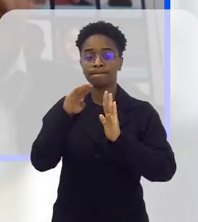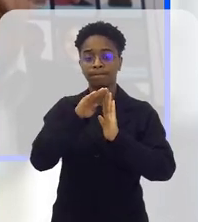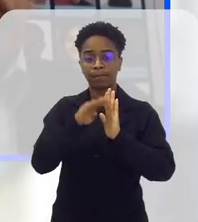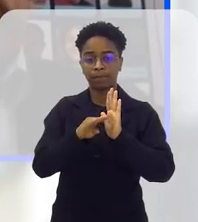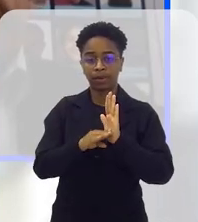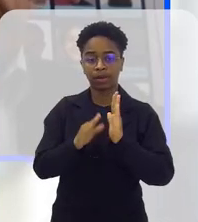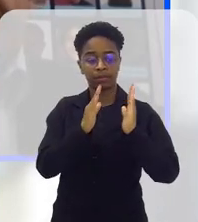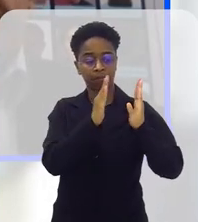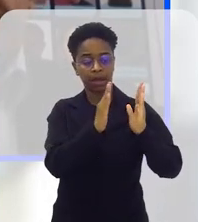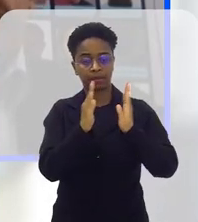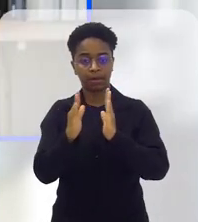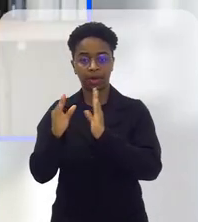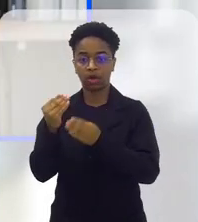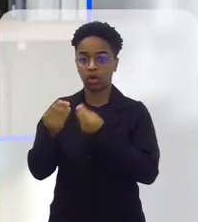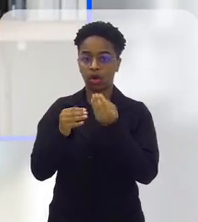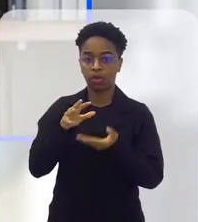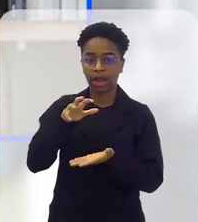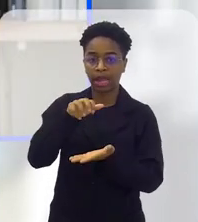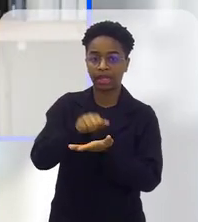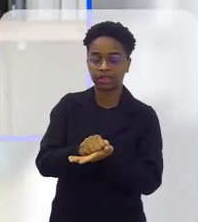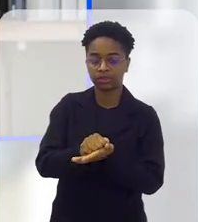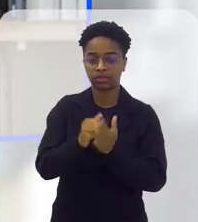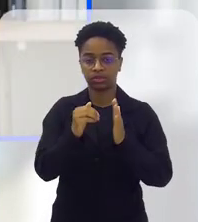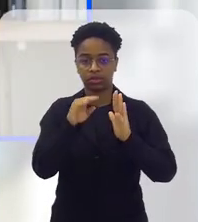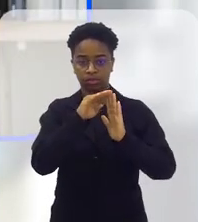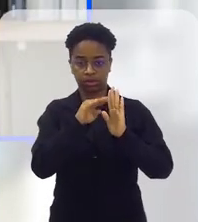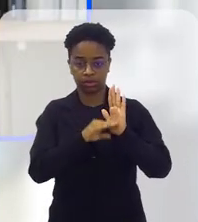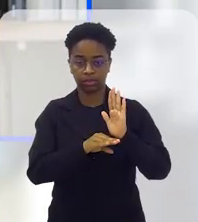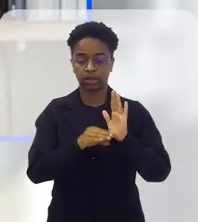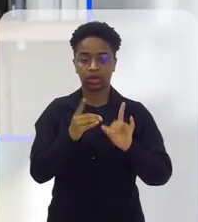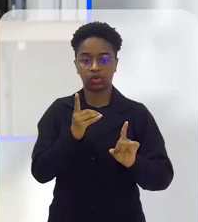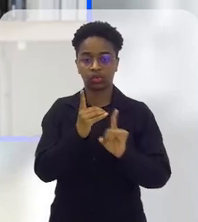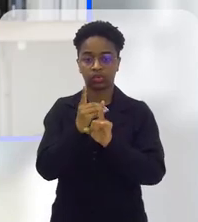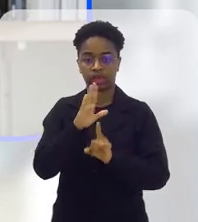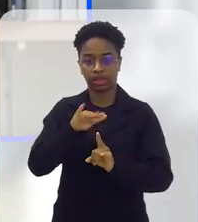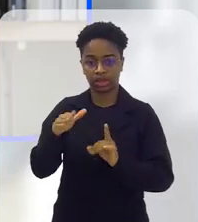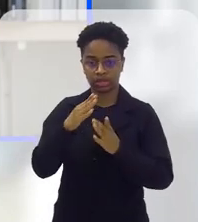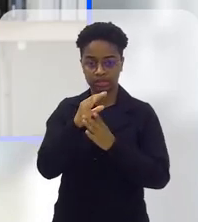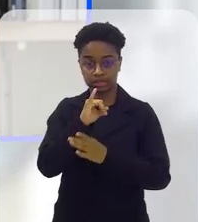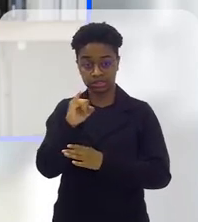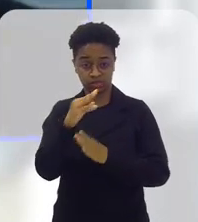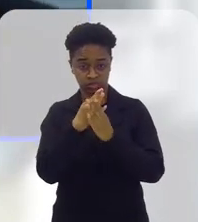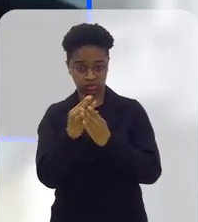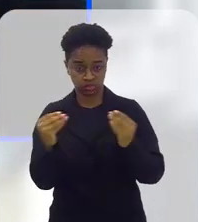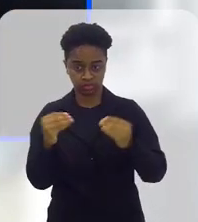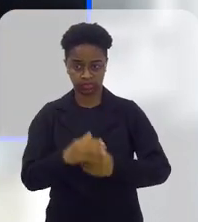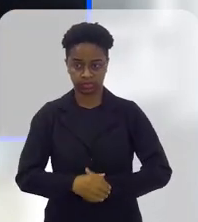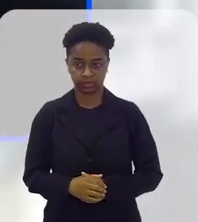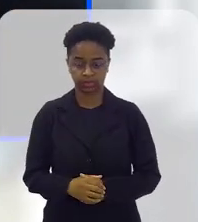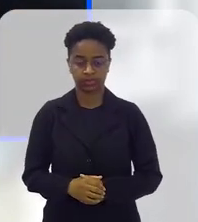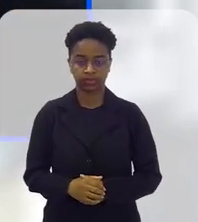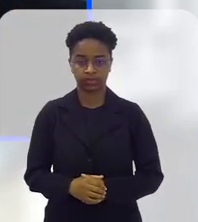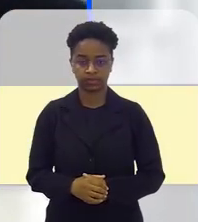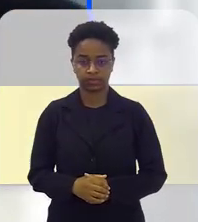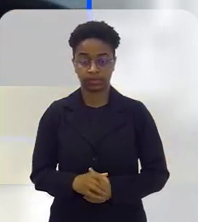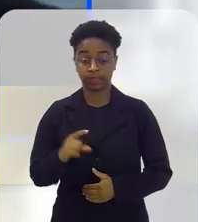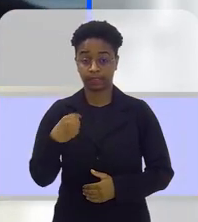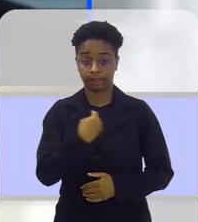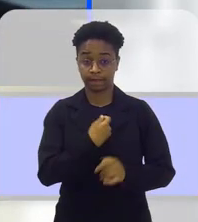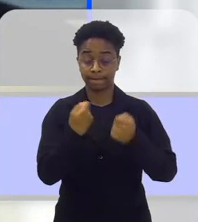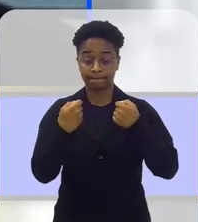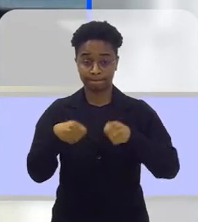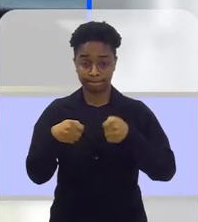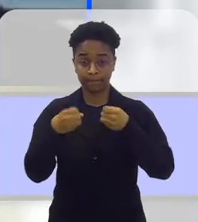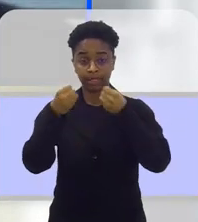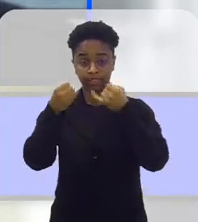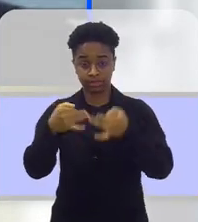cadastramento do programa SOS Crianças e Adolescentes Aparecidos? Marieta, a gente